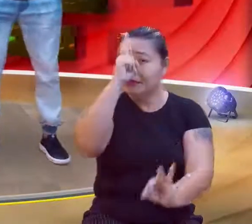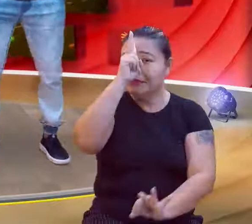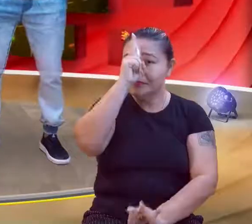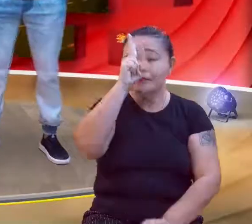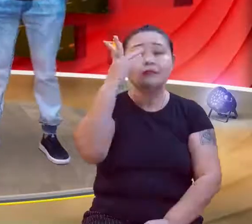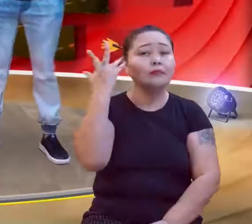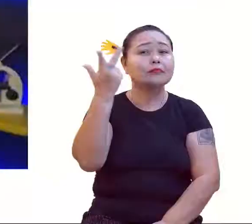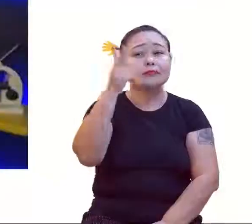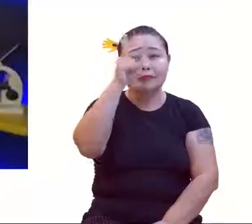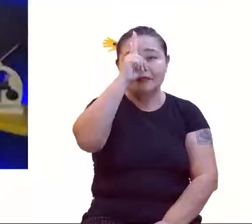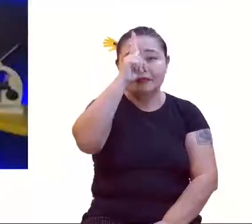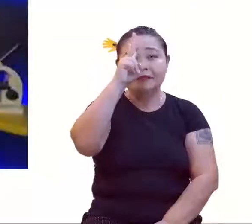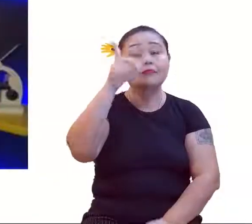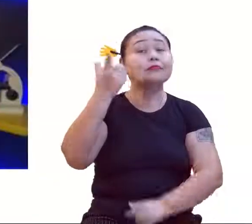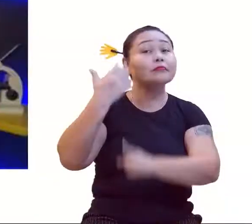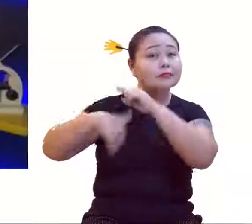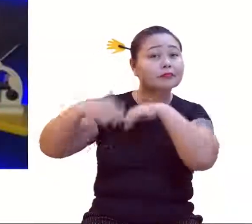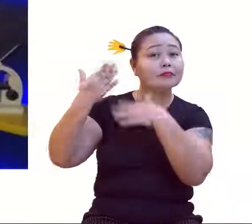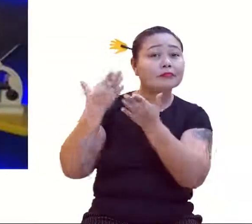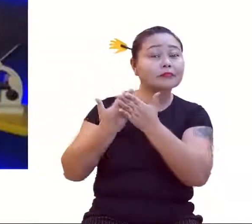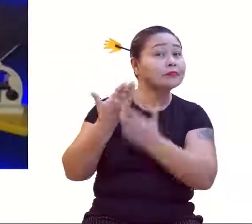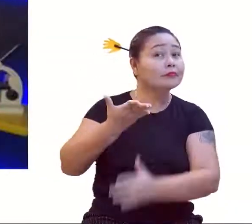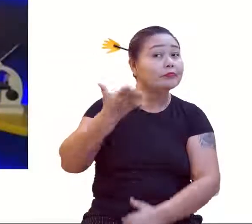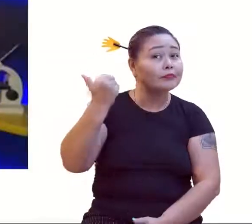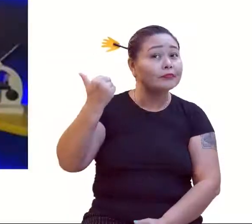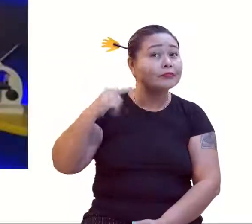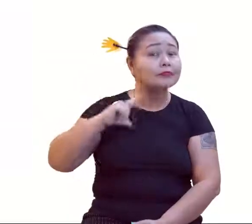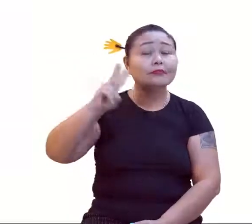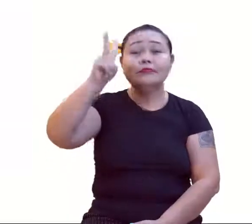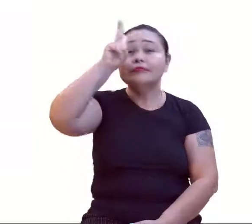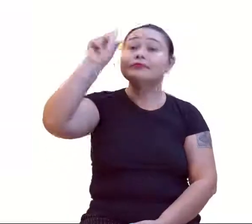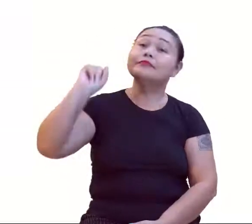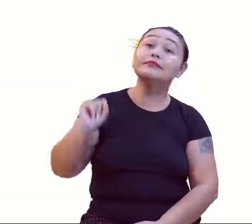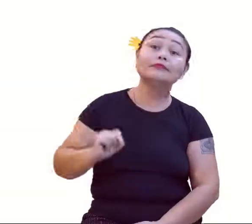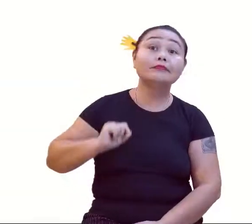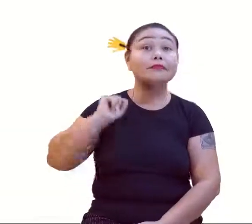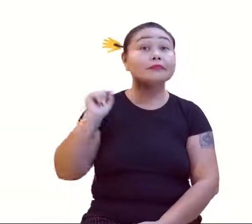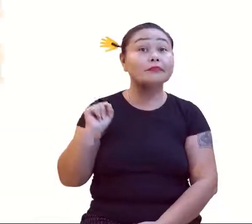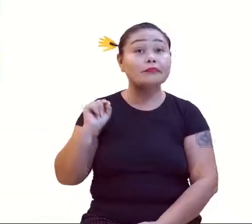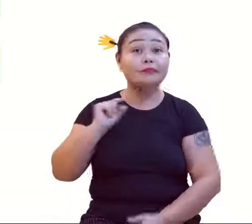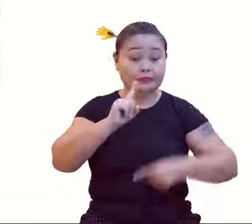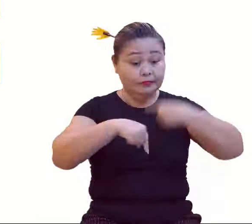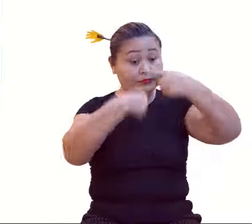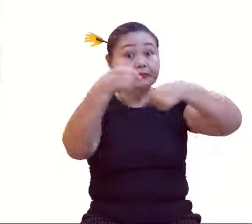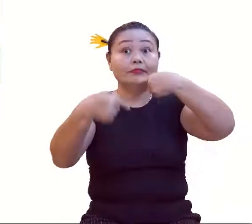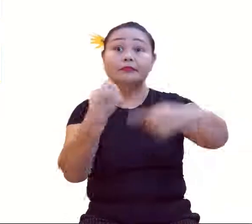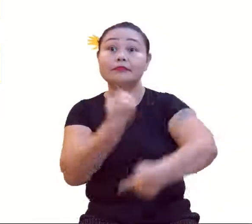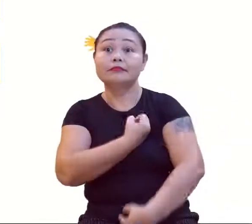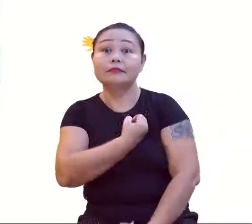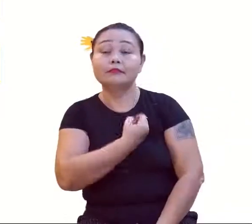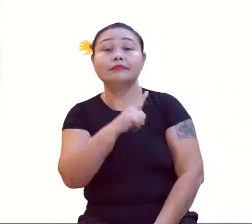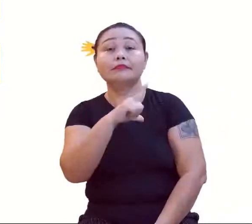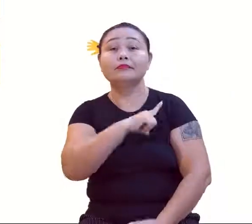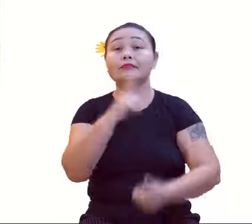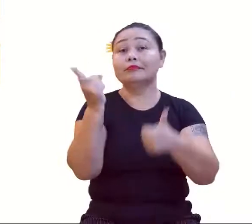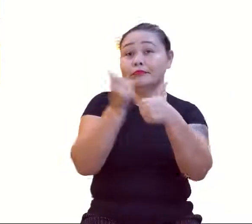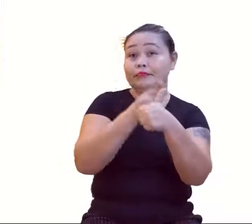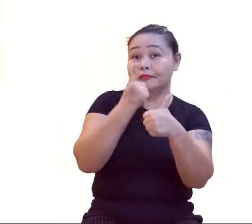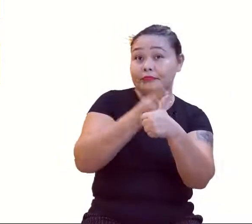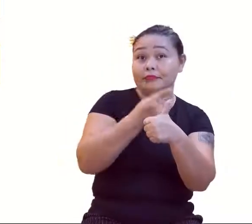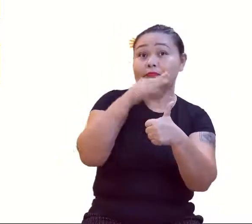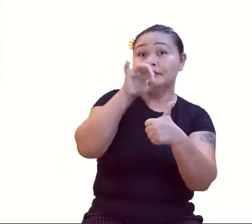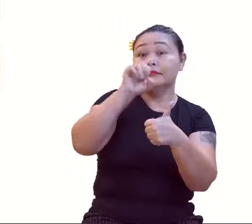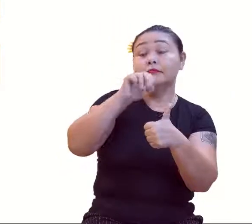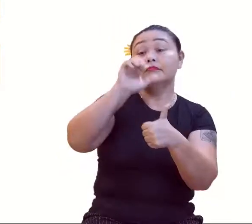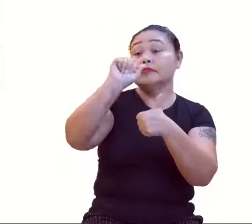recordadinha da aula anterior. Vamos lá, então. Lembrando que... Seguência numérica tem primeiro elemento representado